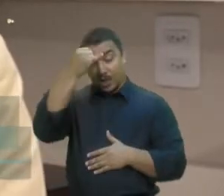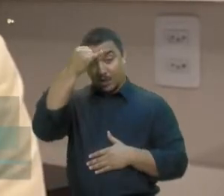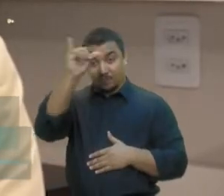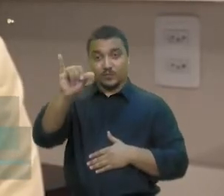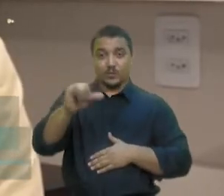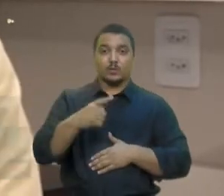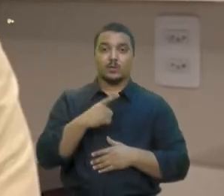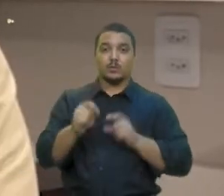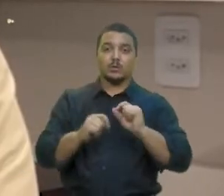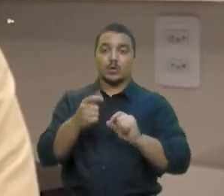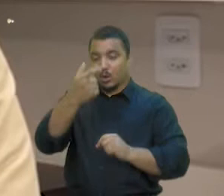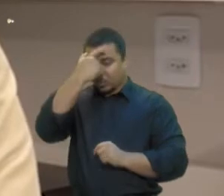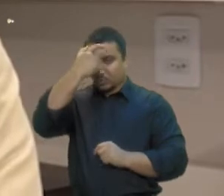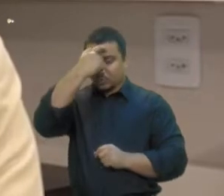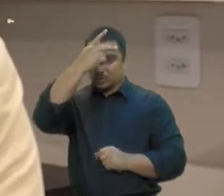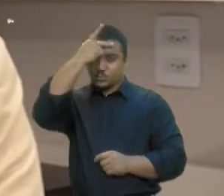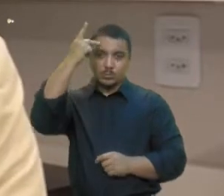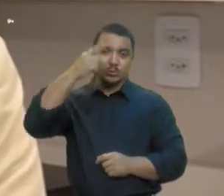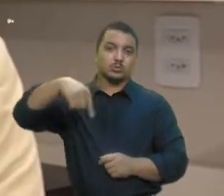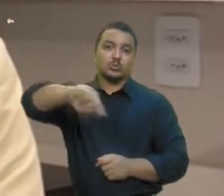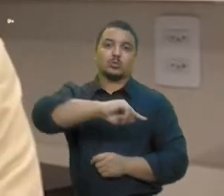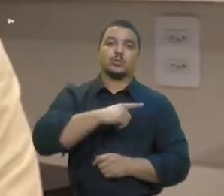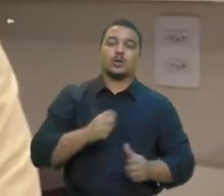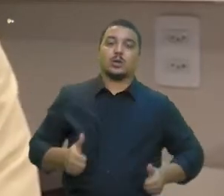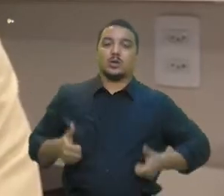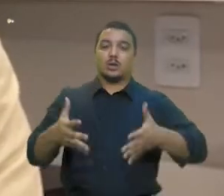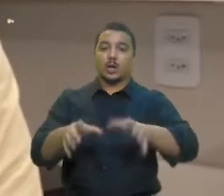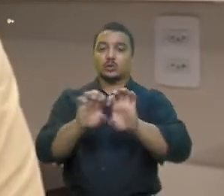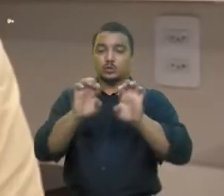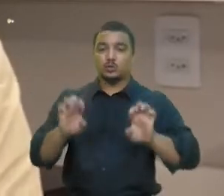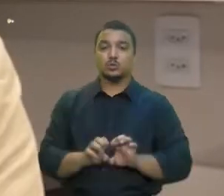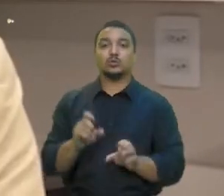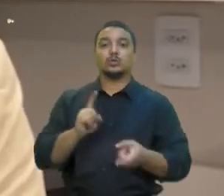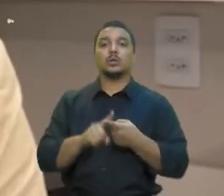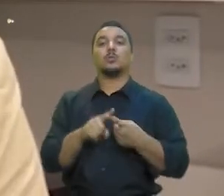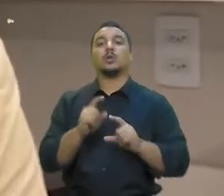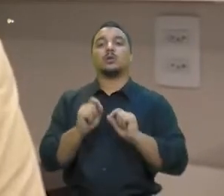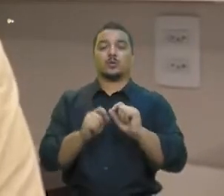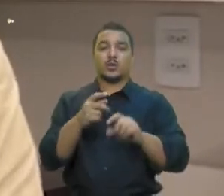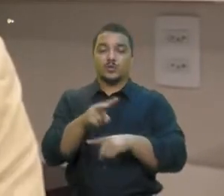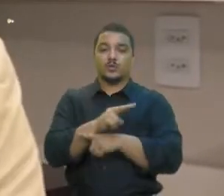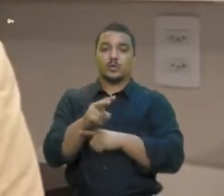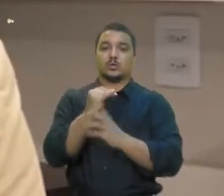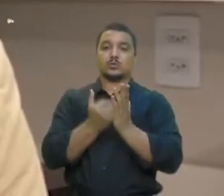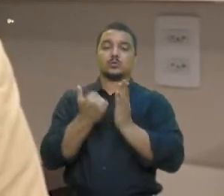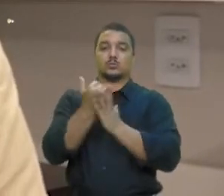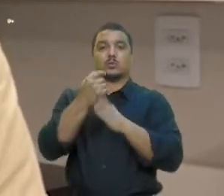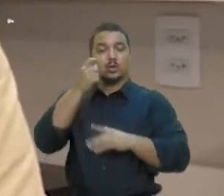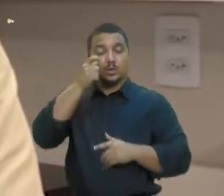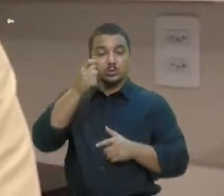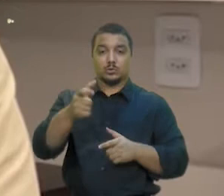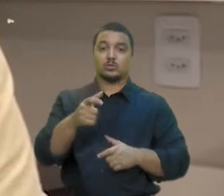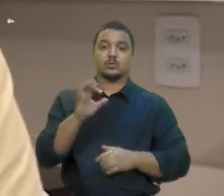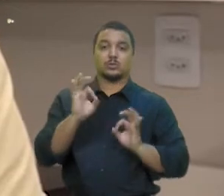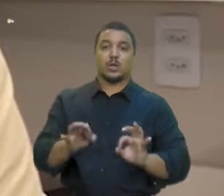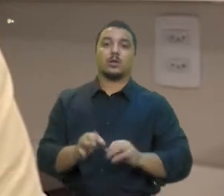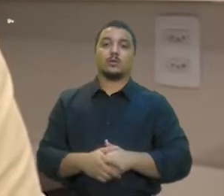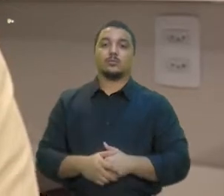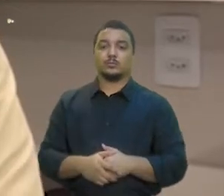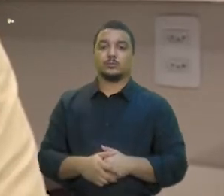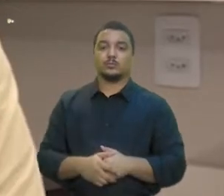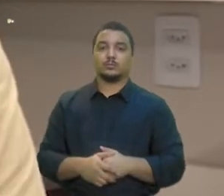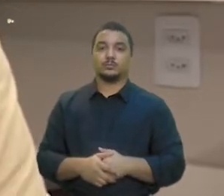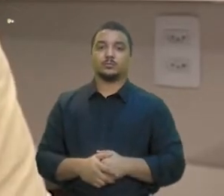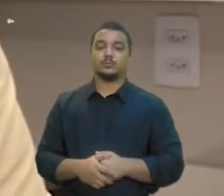a conscientização dos condutores, investimentos em infraestrutura e uma fiscalização mais inteligente e não necessariamente mais ostensiva.